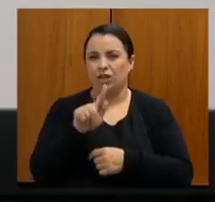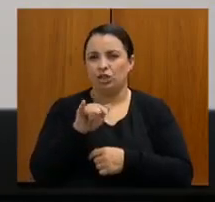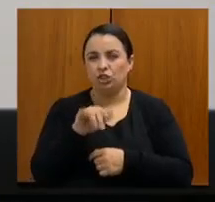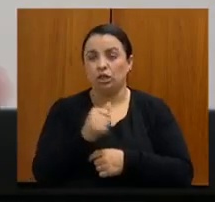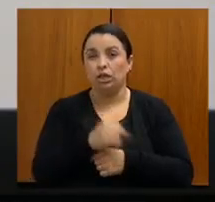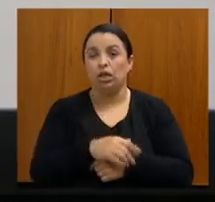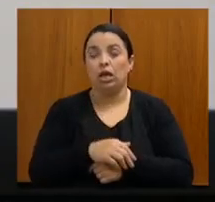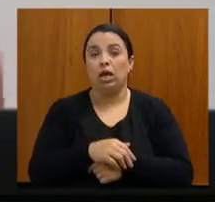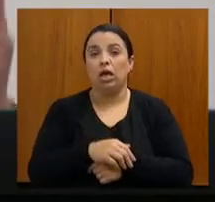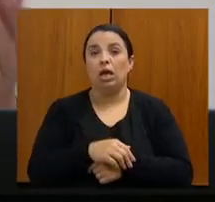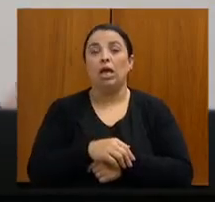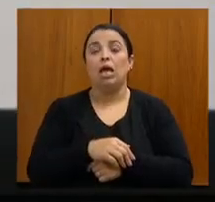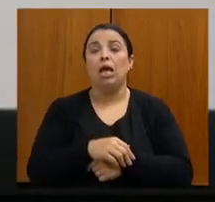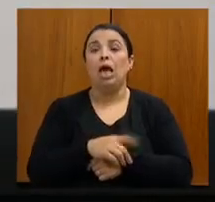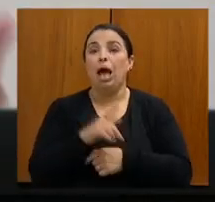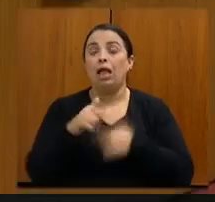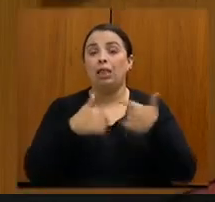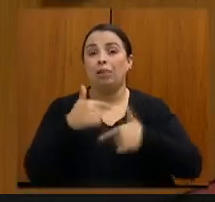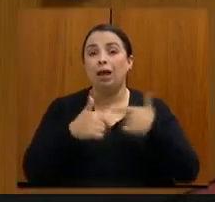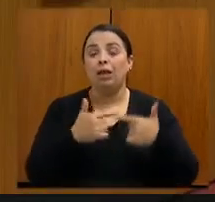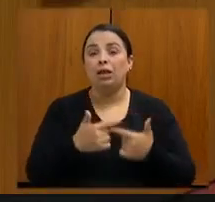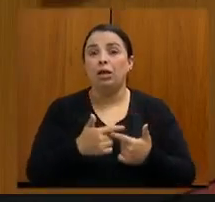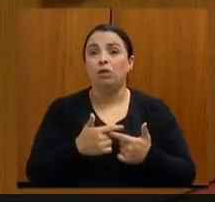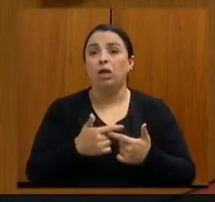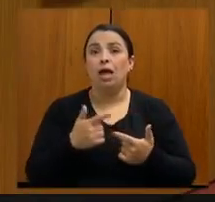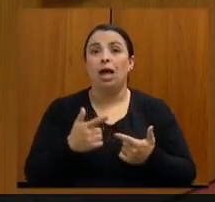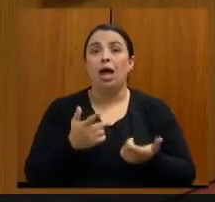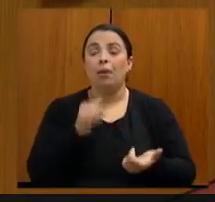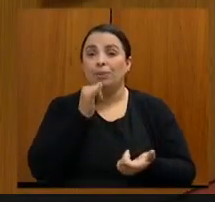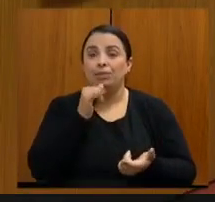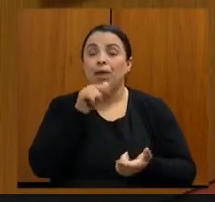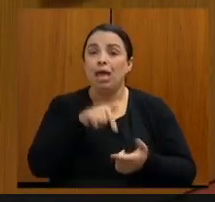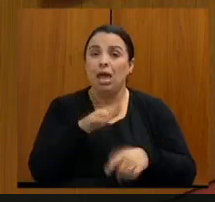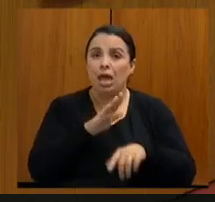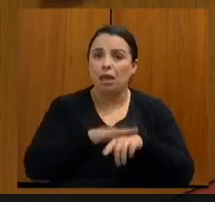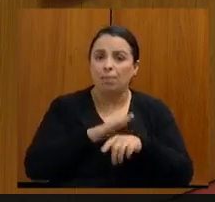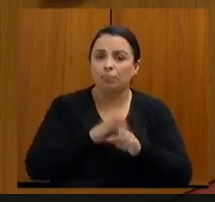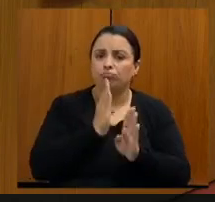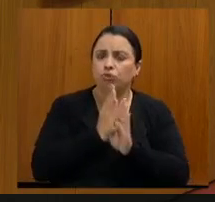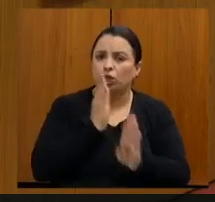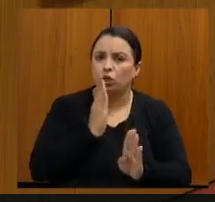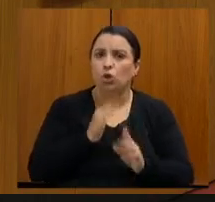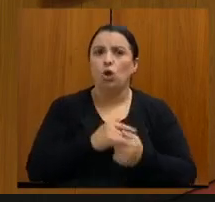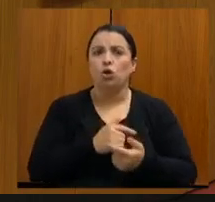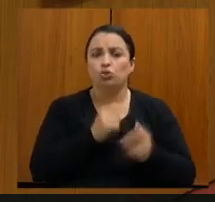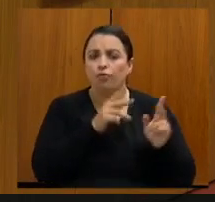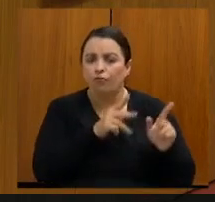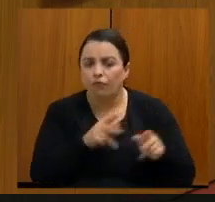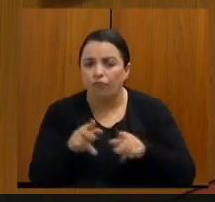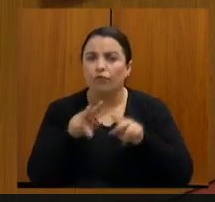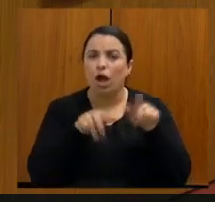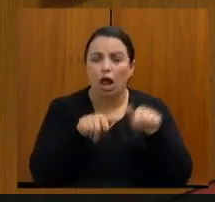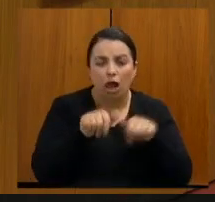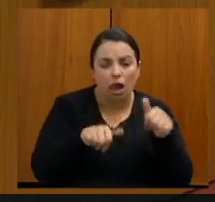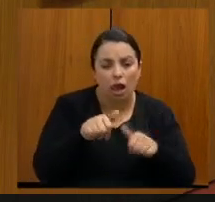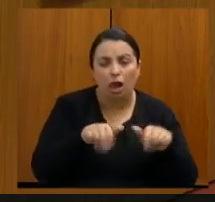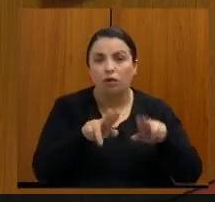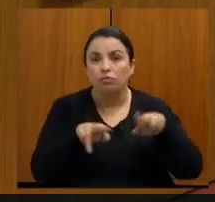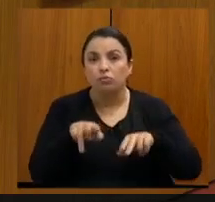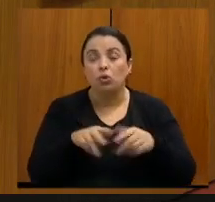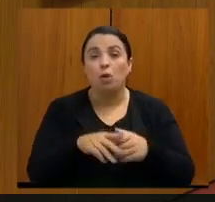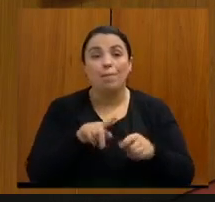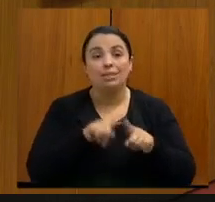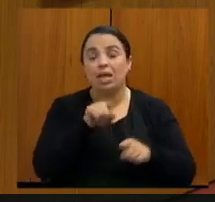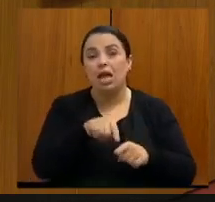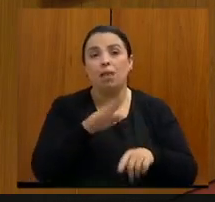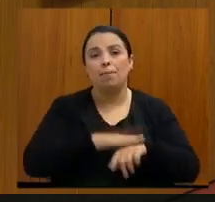transporte, tempo de espera, ele mesmo que fez o diagnóstico, estadiou o tumor, ele poderia operar o paciente, ele acaba não operando